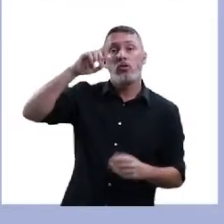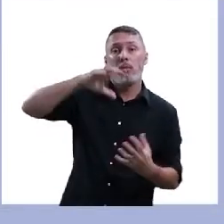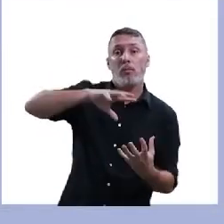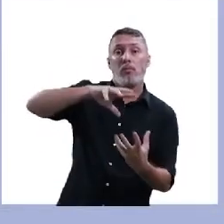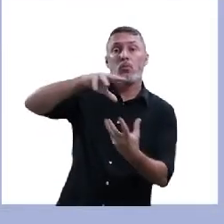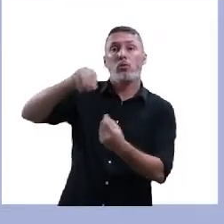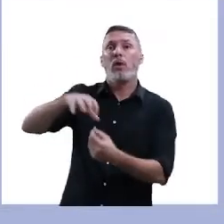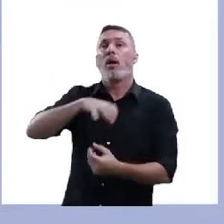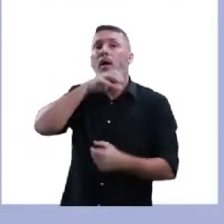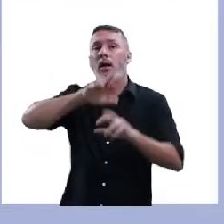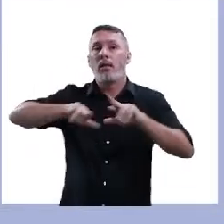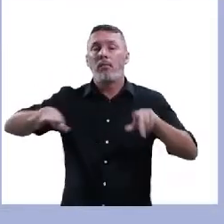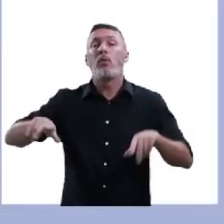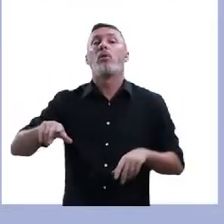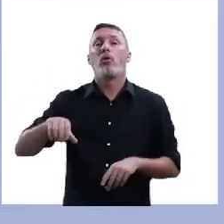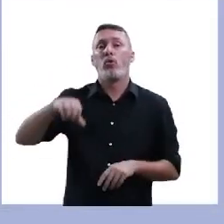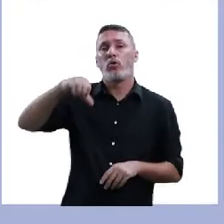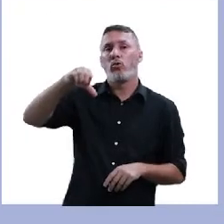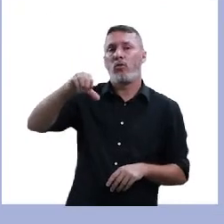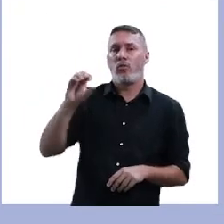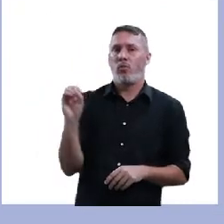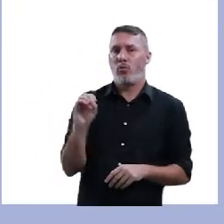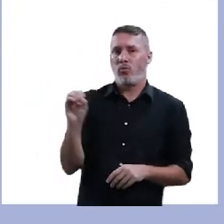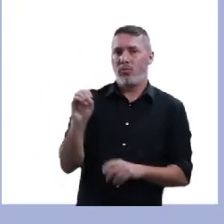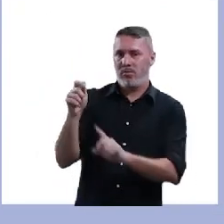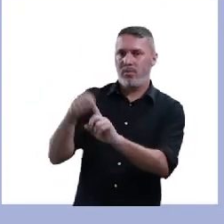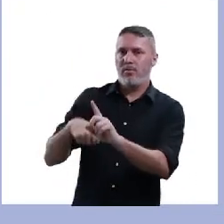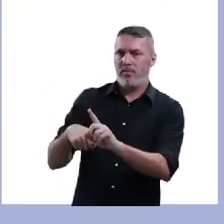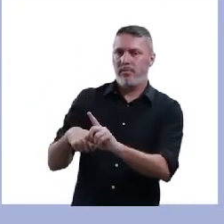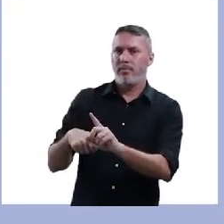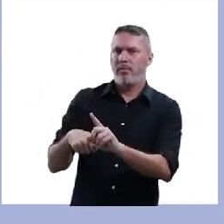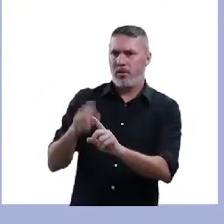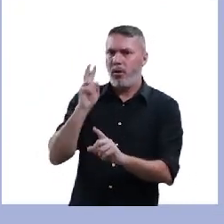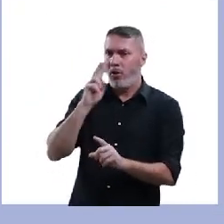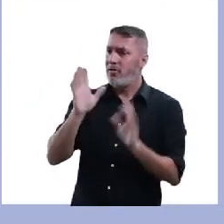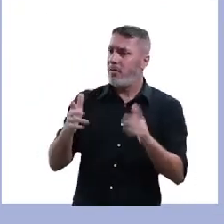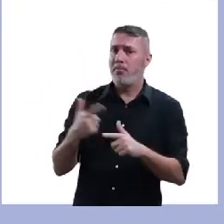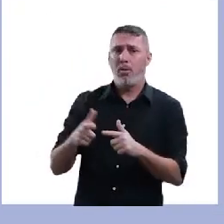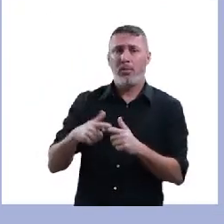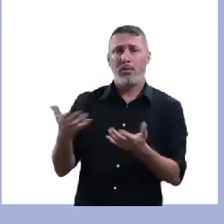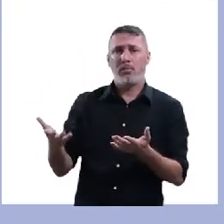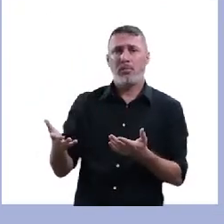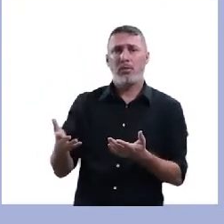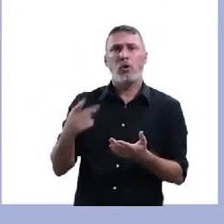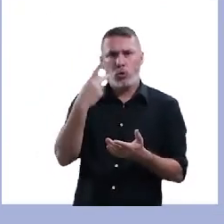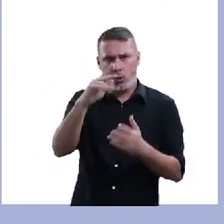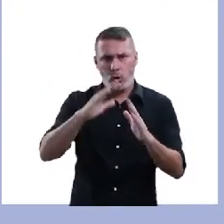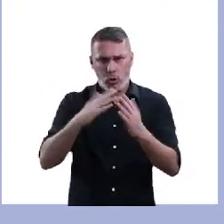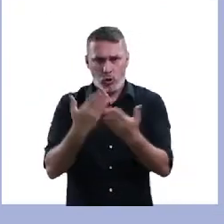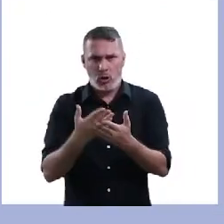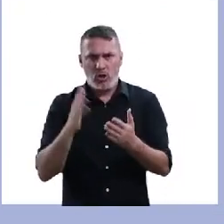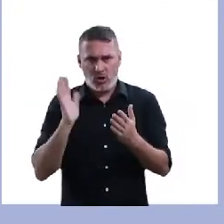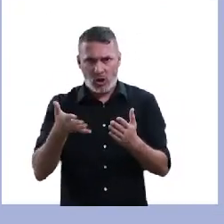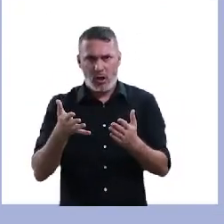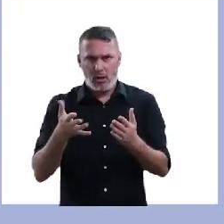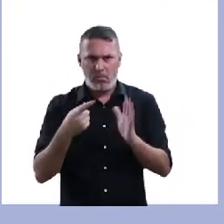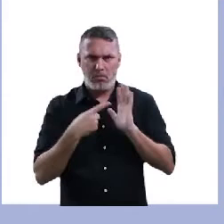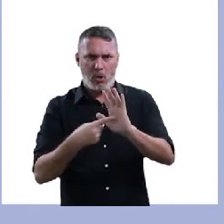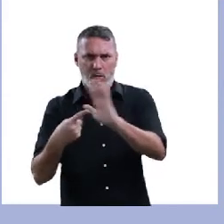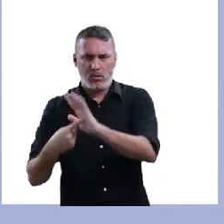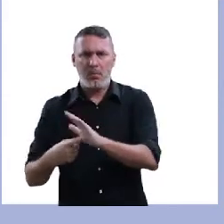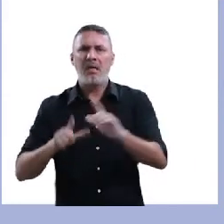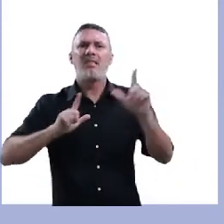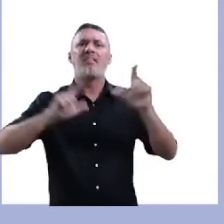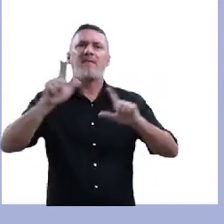animais, dia 9 de outubro. Então perceba que eu já tenho uma problemática, na sua escola já fez isso? Alguma